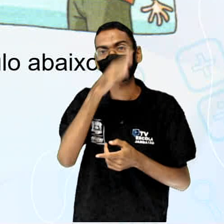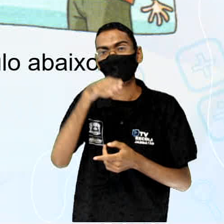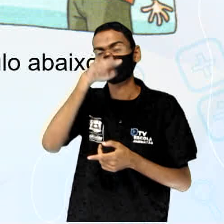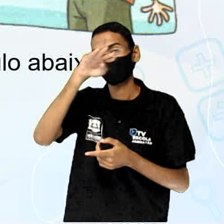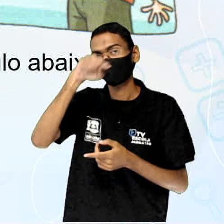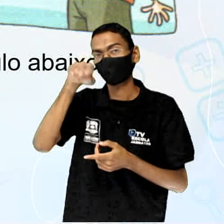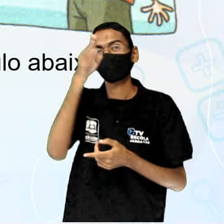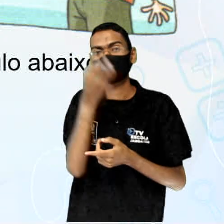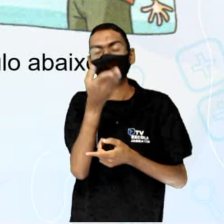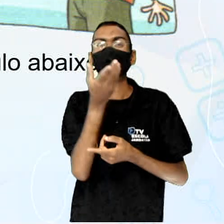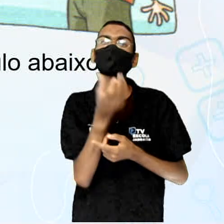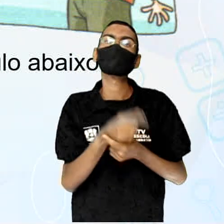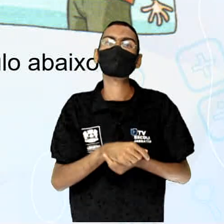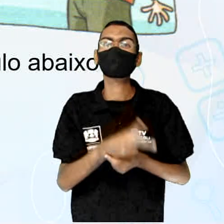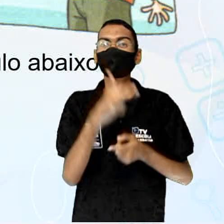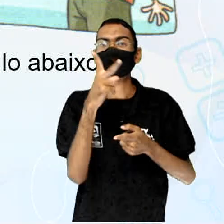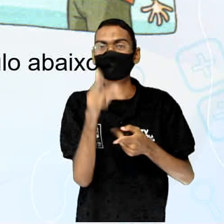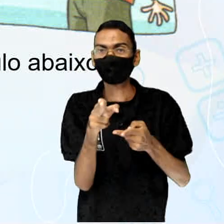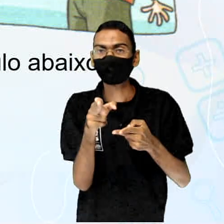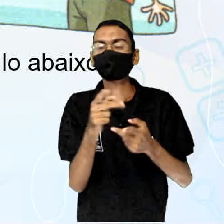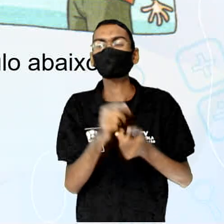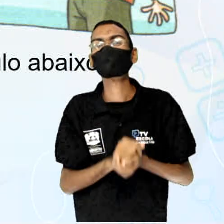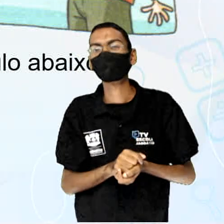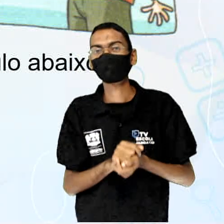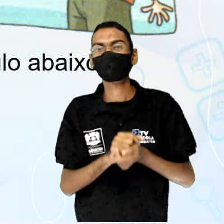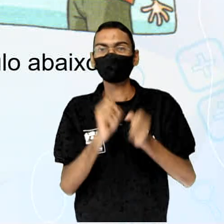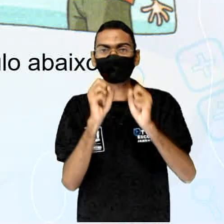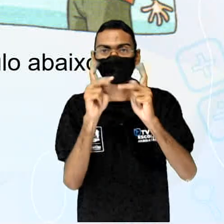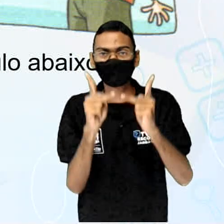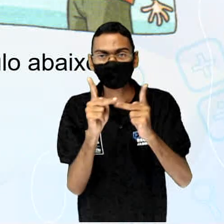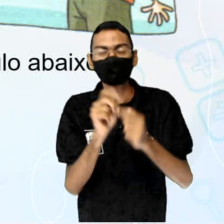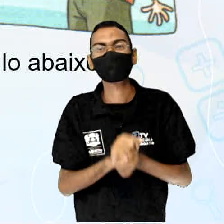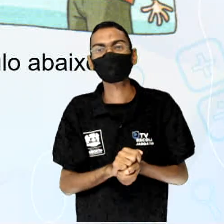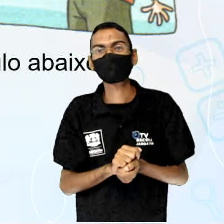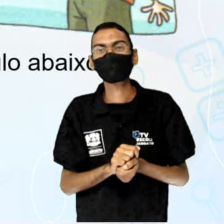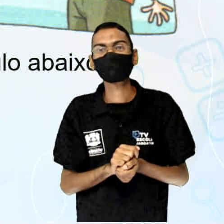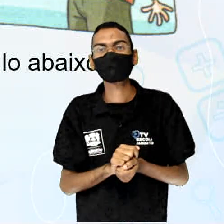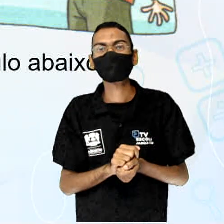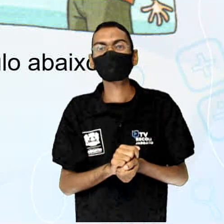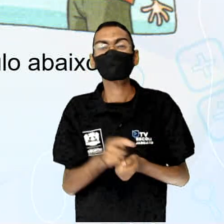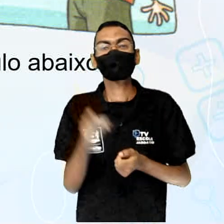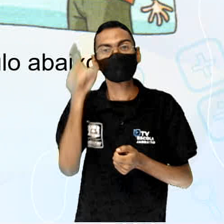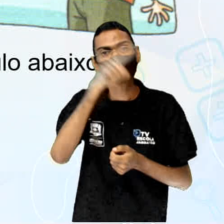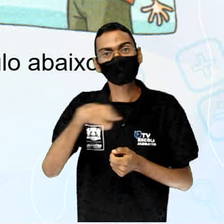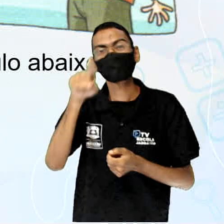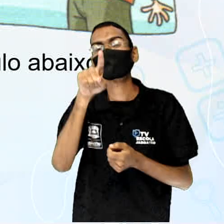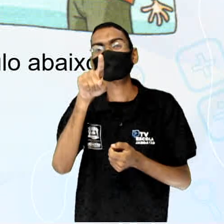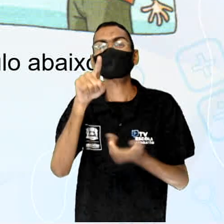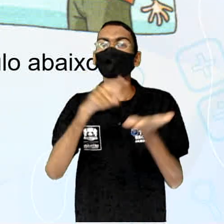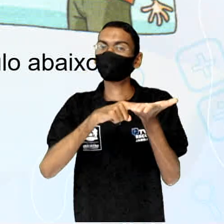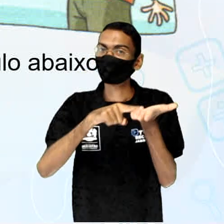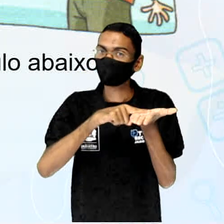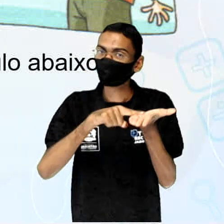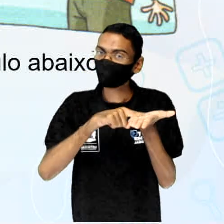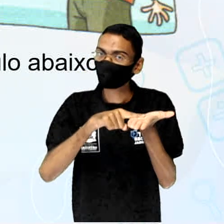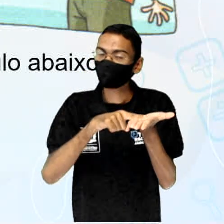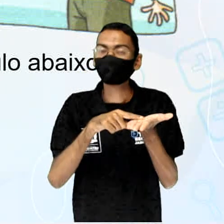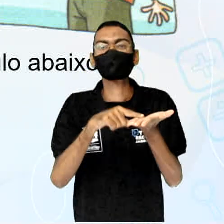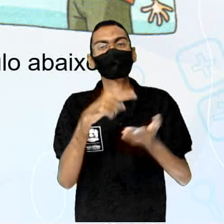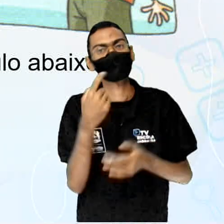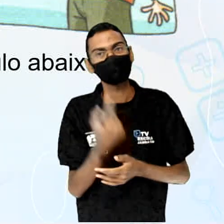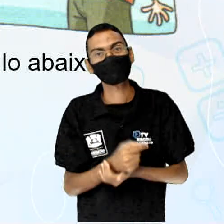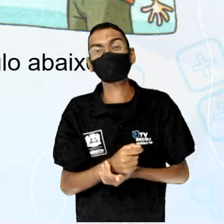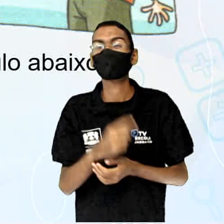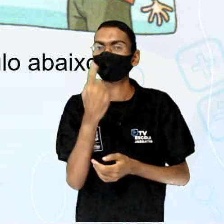numerador é igual a um. Portanto, nós vamos pintar uma parte do círculo. Bom, representamos a fração